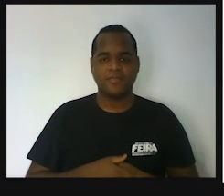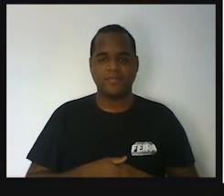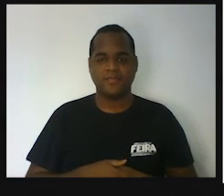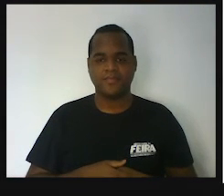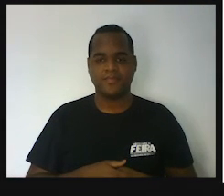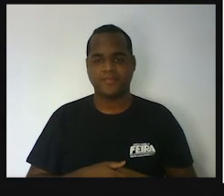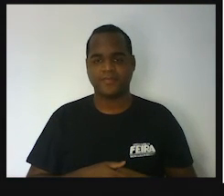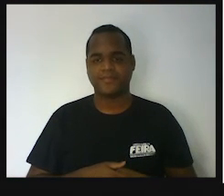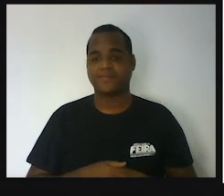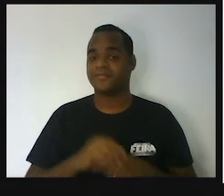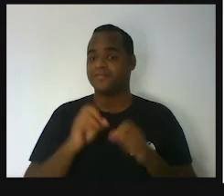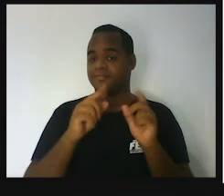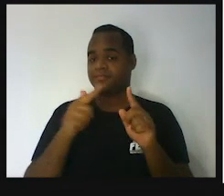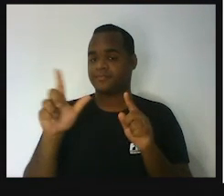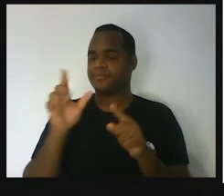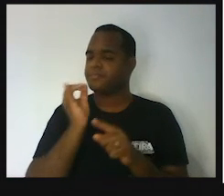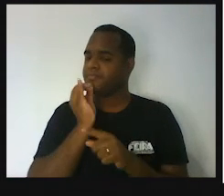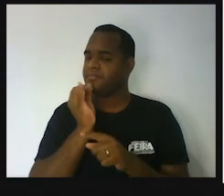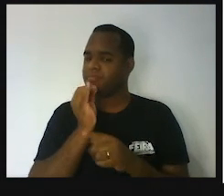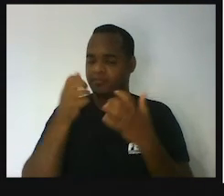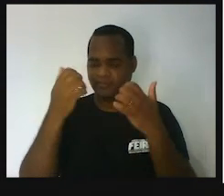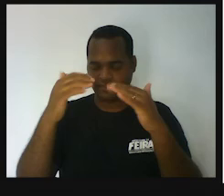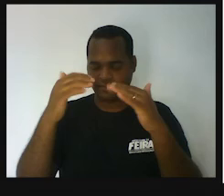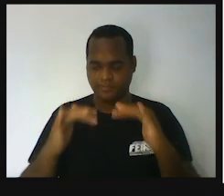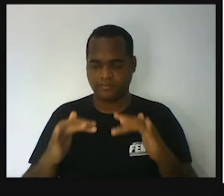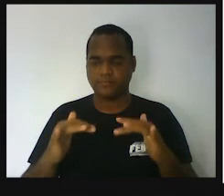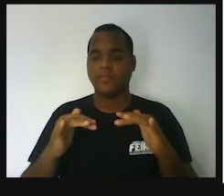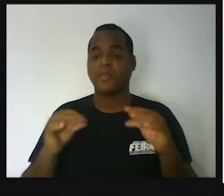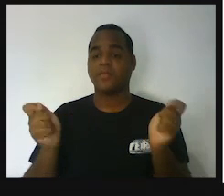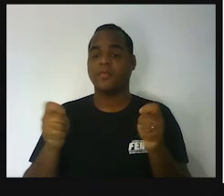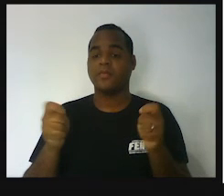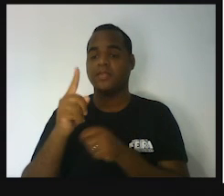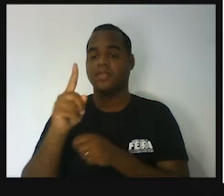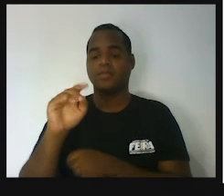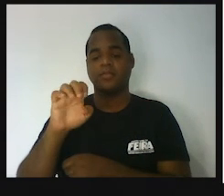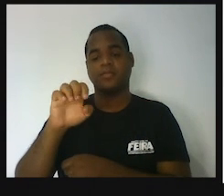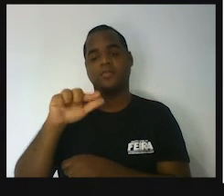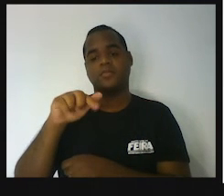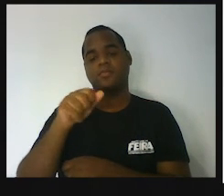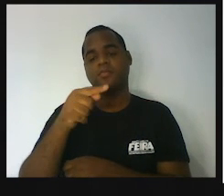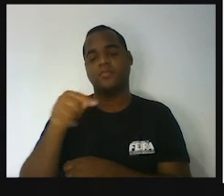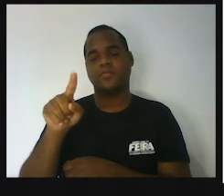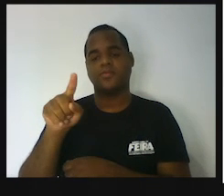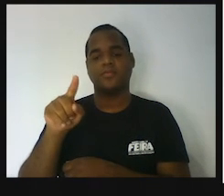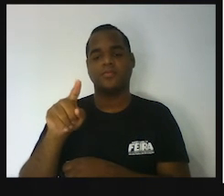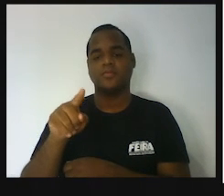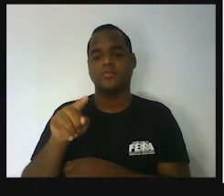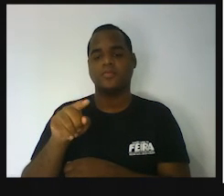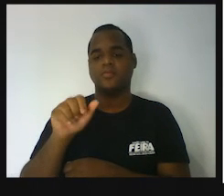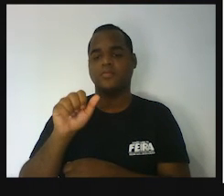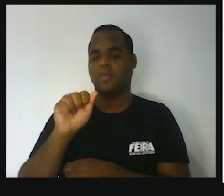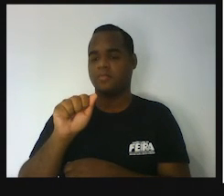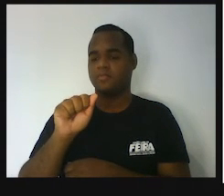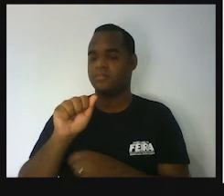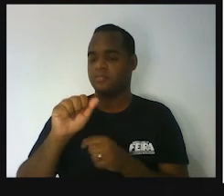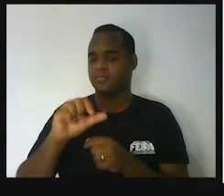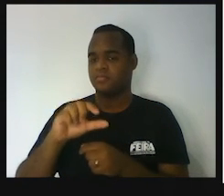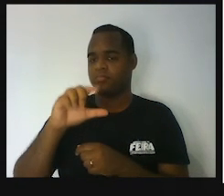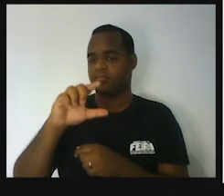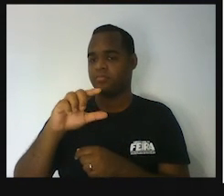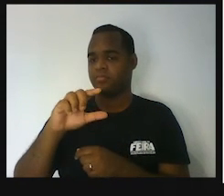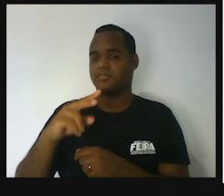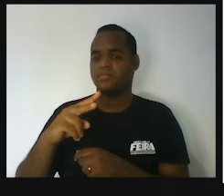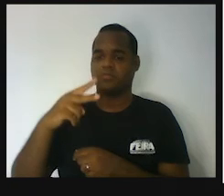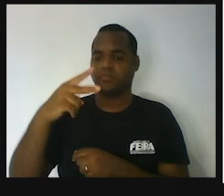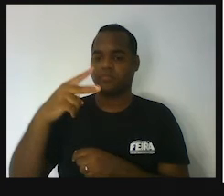E mais um exemplo aqui embaixo é essa equação A elevado ao quadrado ou A elevado a 2 igual a